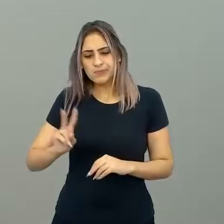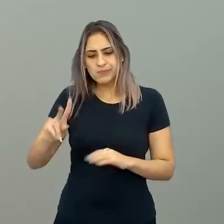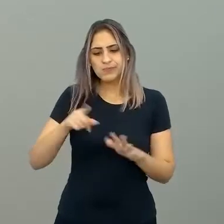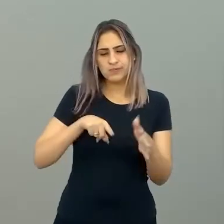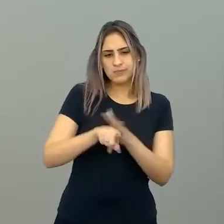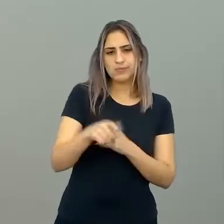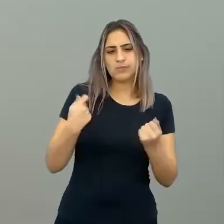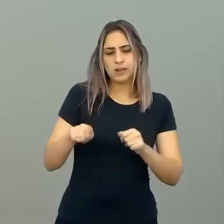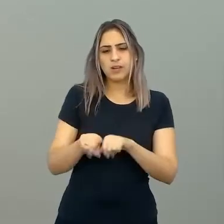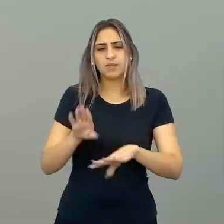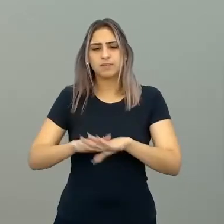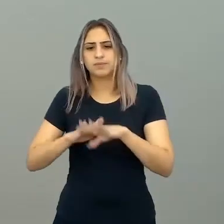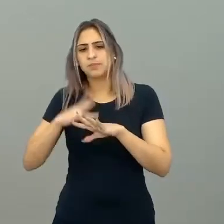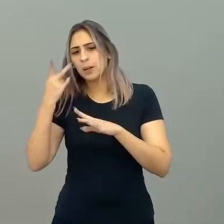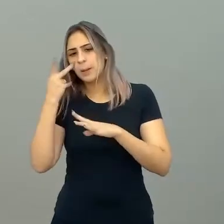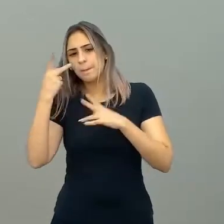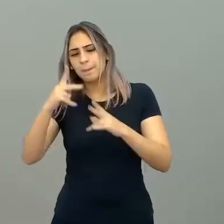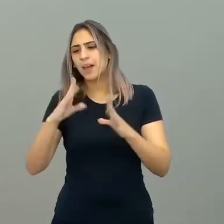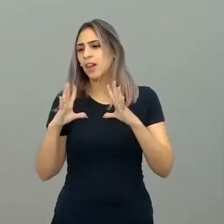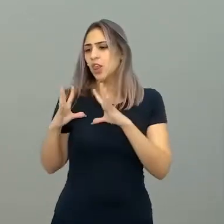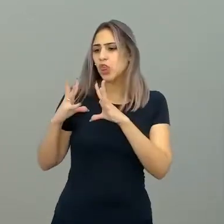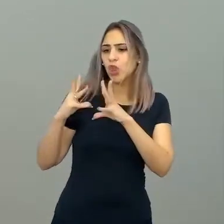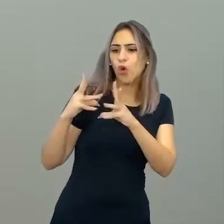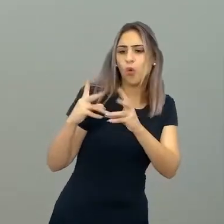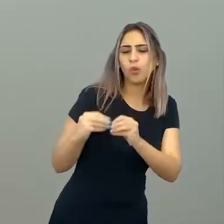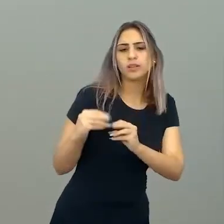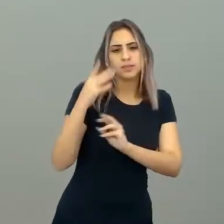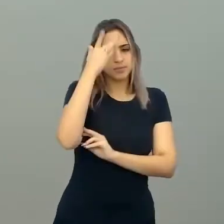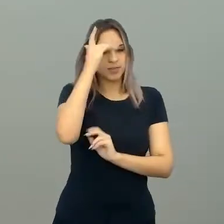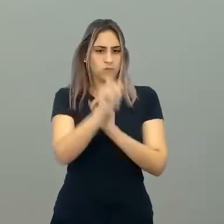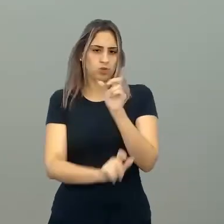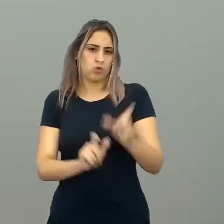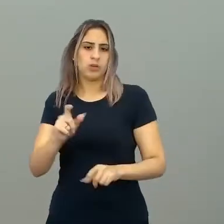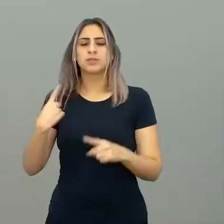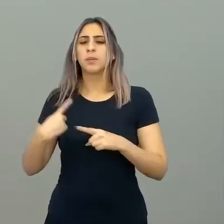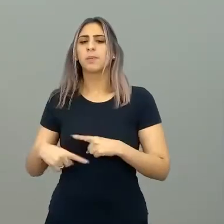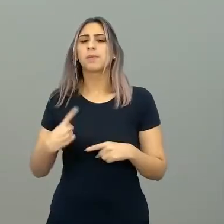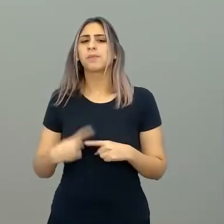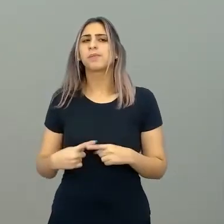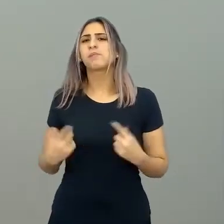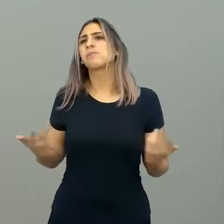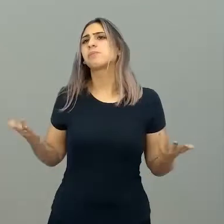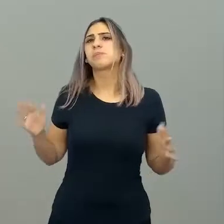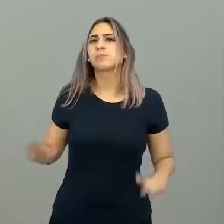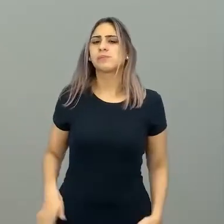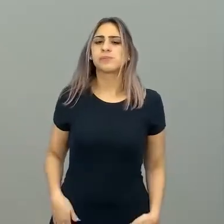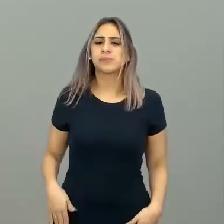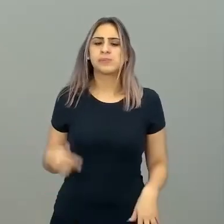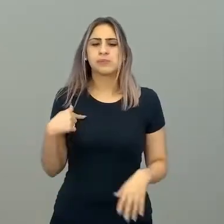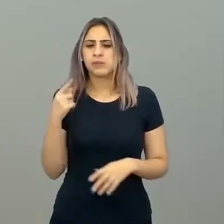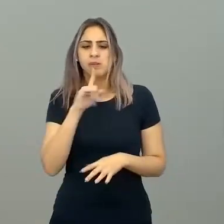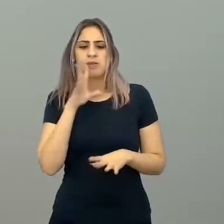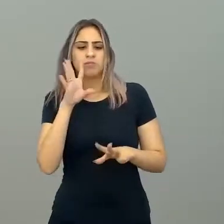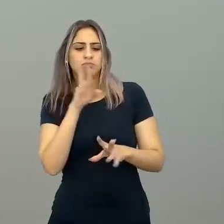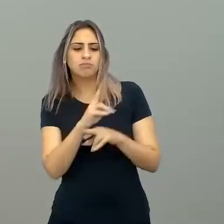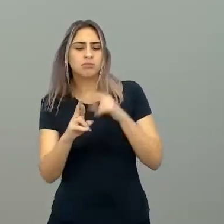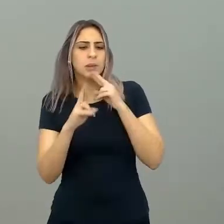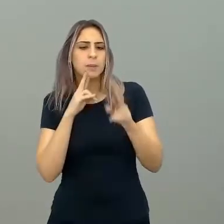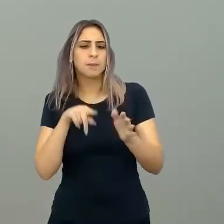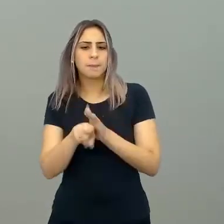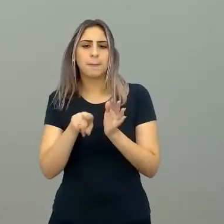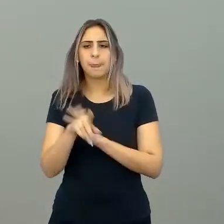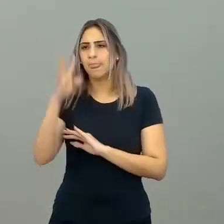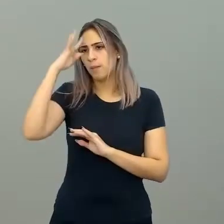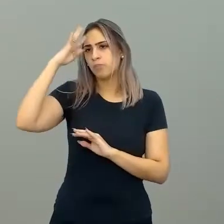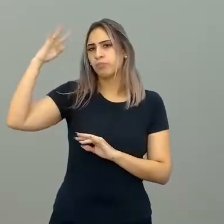pergunta tem que ser feita para todas as pessoas. Porque se você fala, ai, eu não anotei as perguntas, tá? Só na